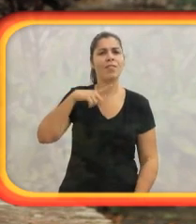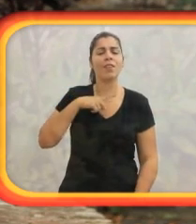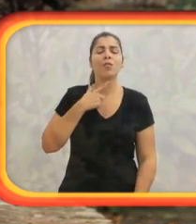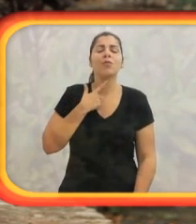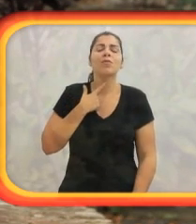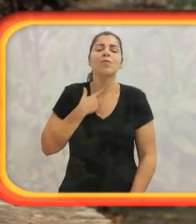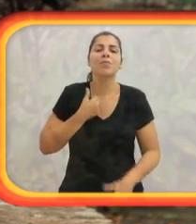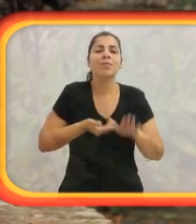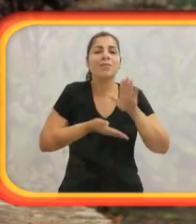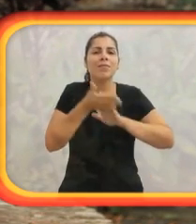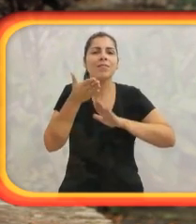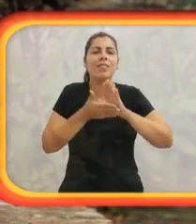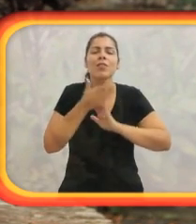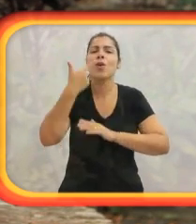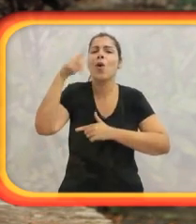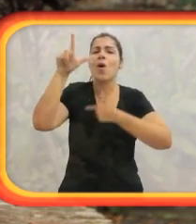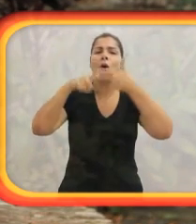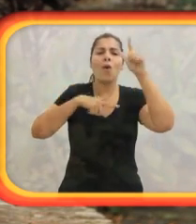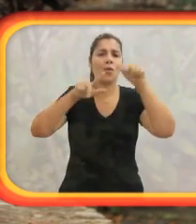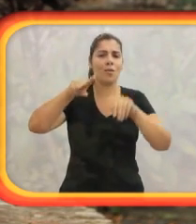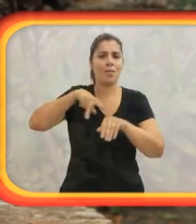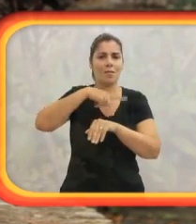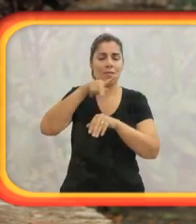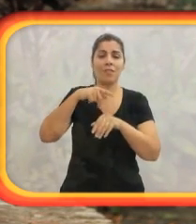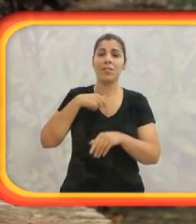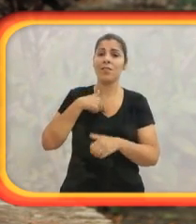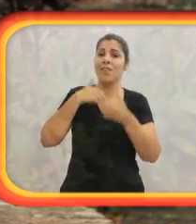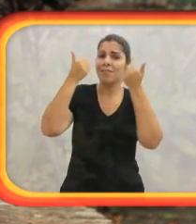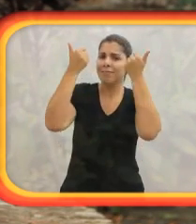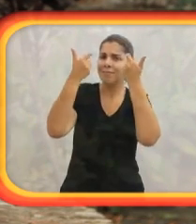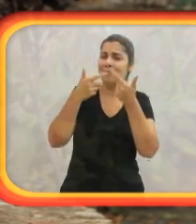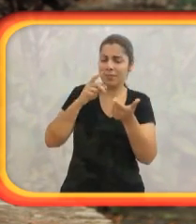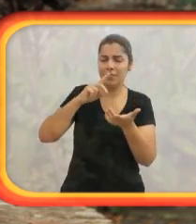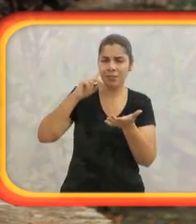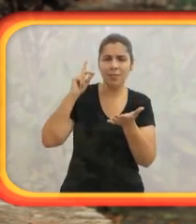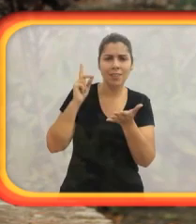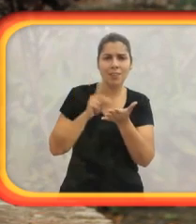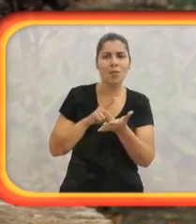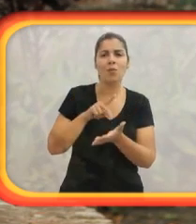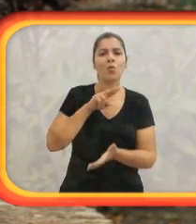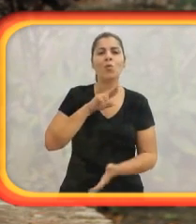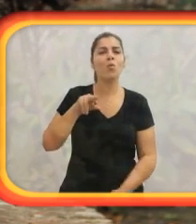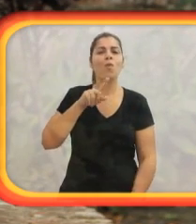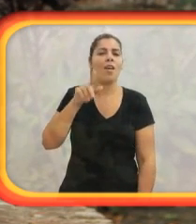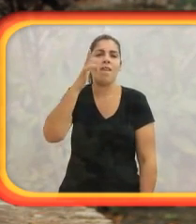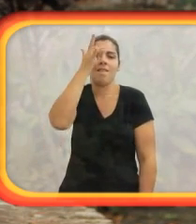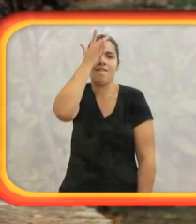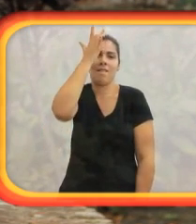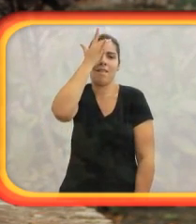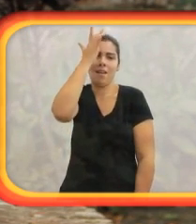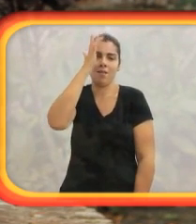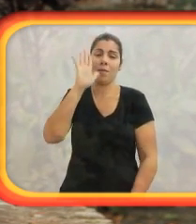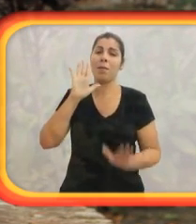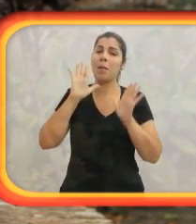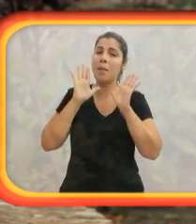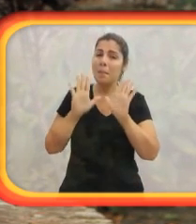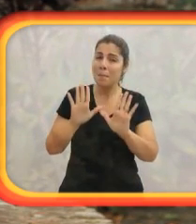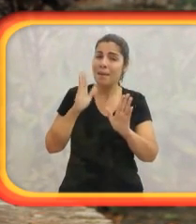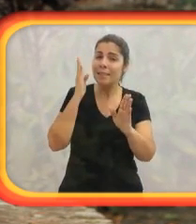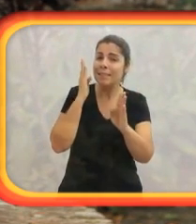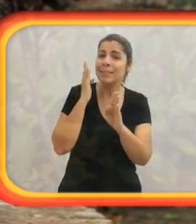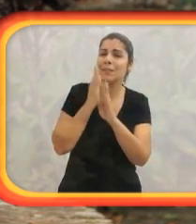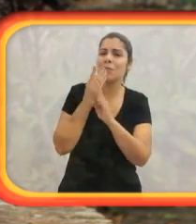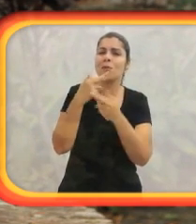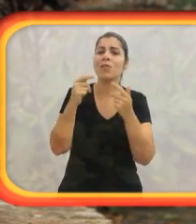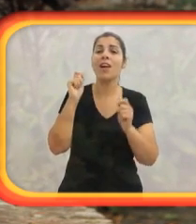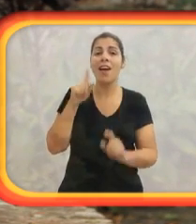até, inclusive, li nas redes sociais muitas pessoas que têm